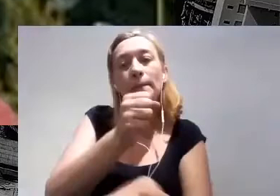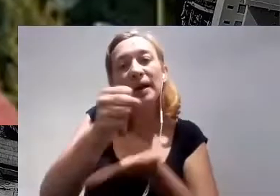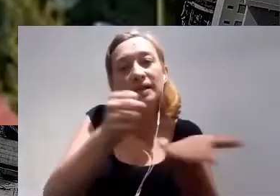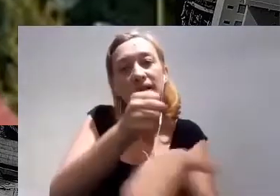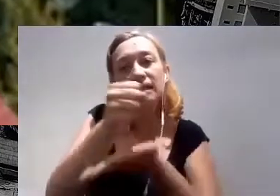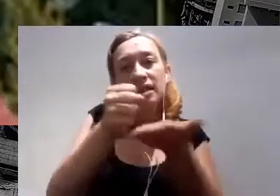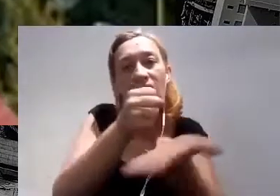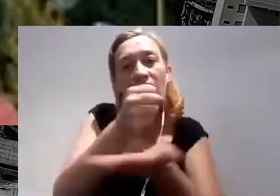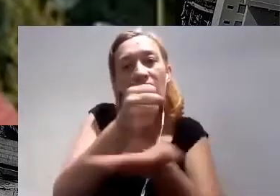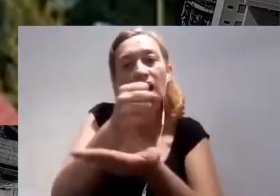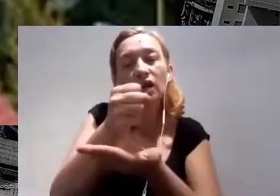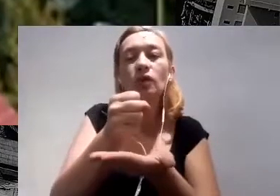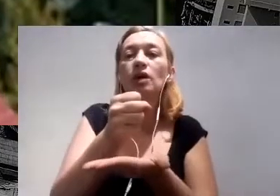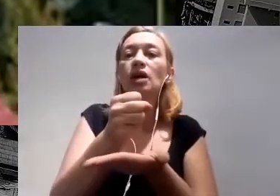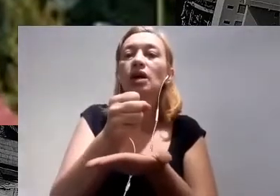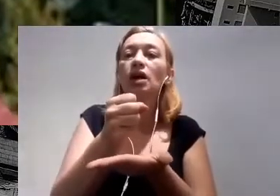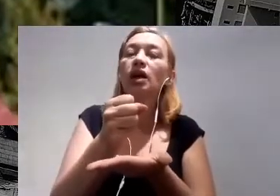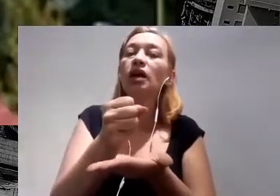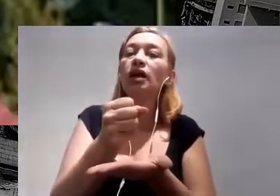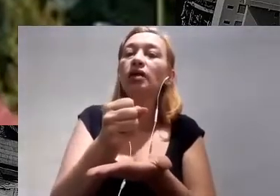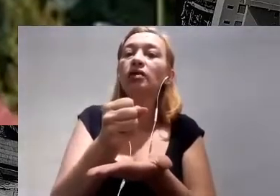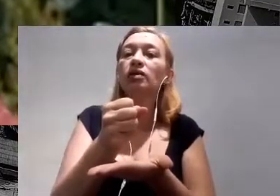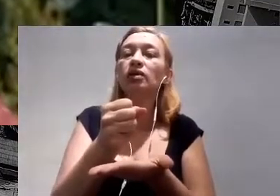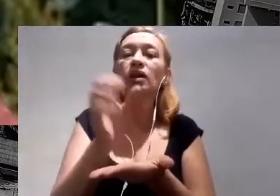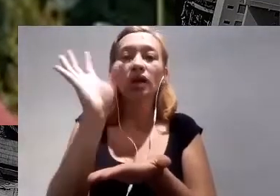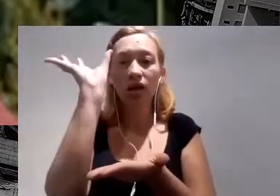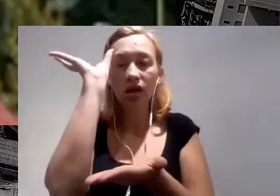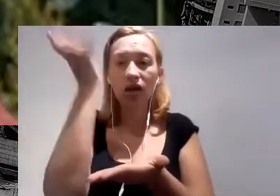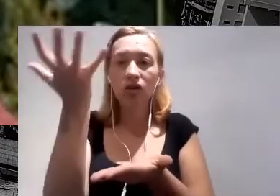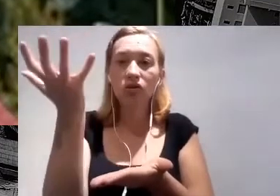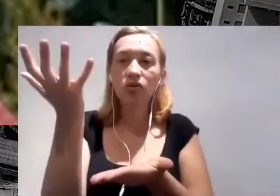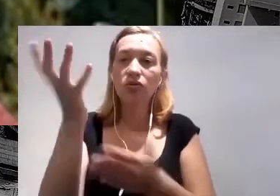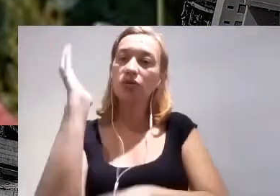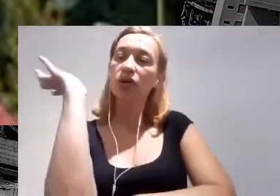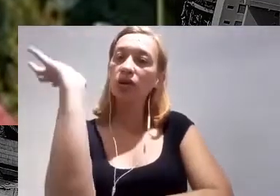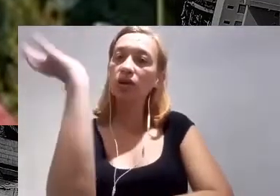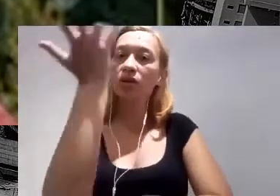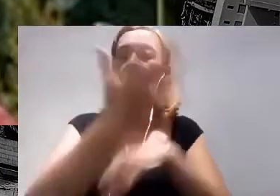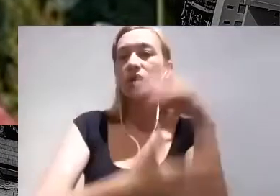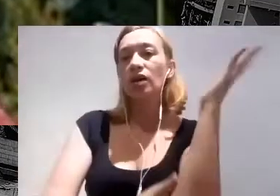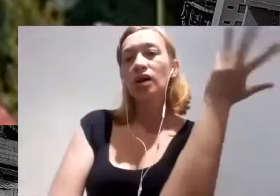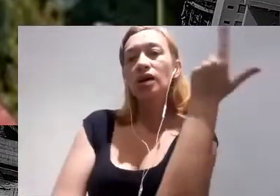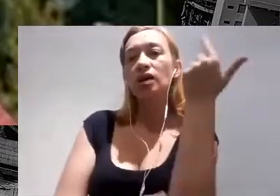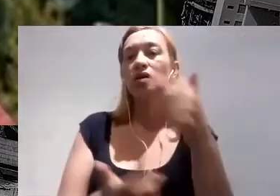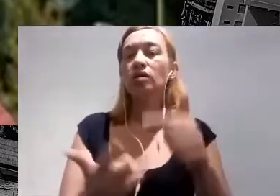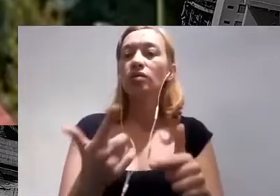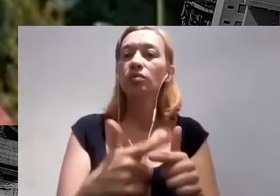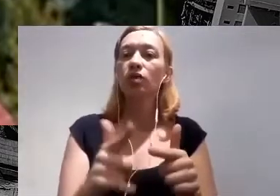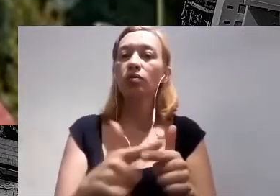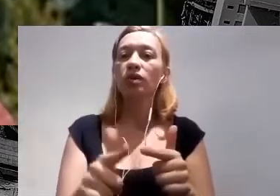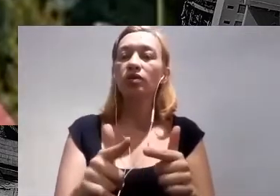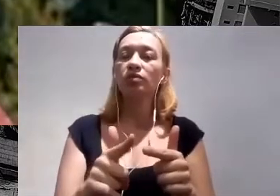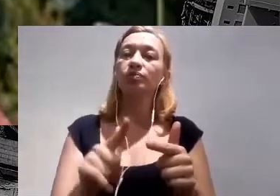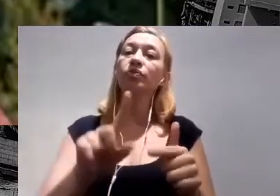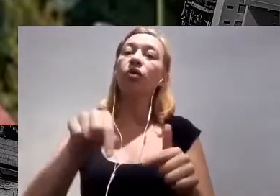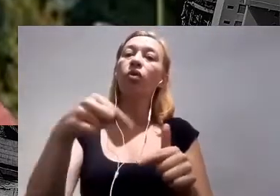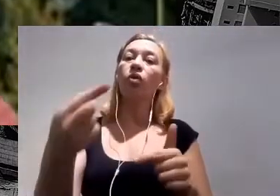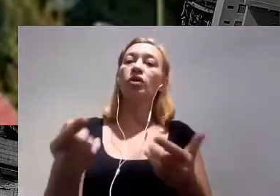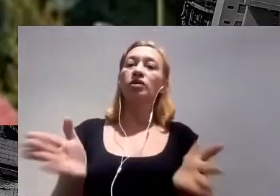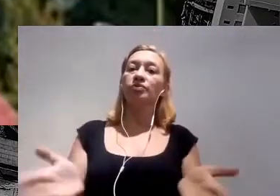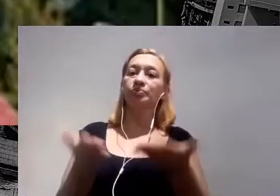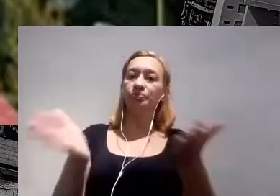conjugar soluções baseadas na natureza com outras iniciativas tradicionais.